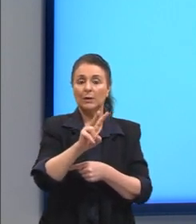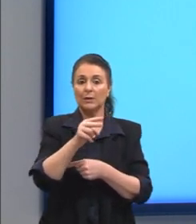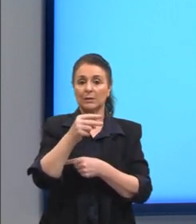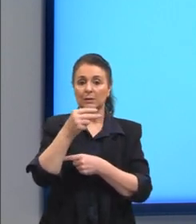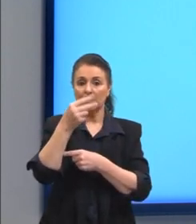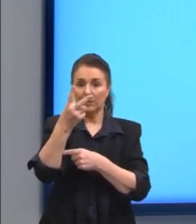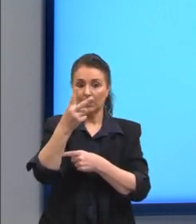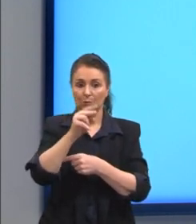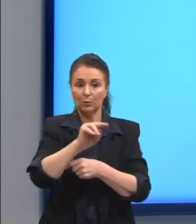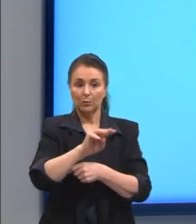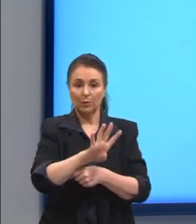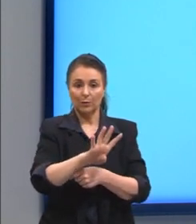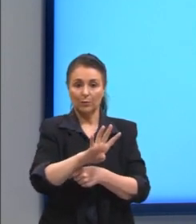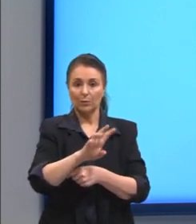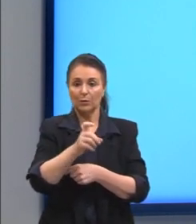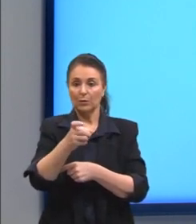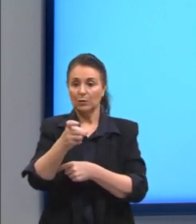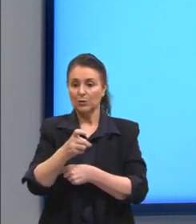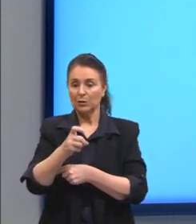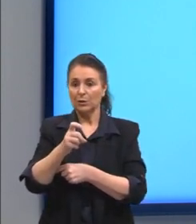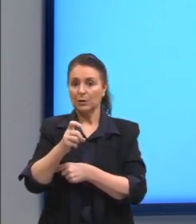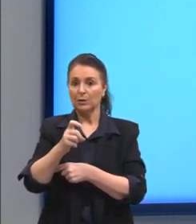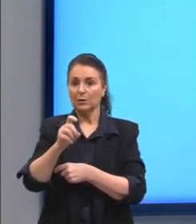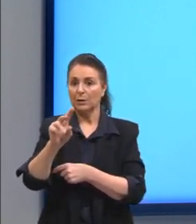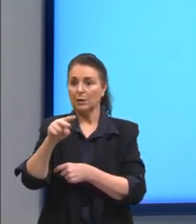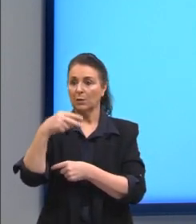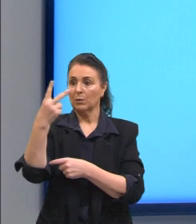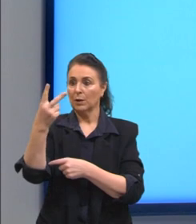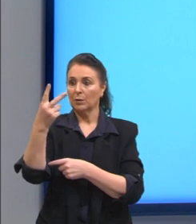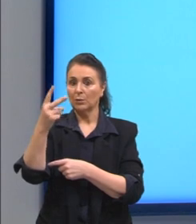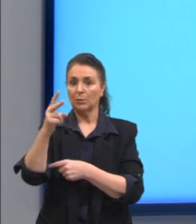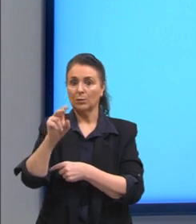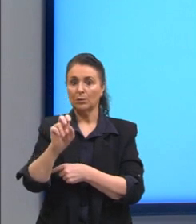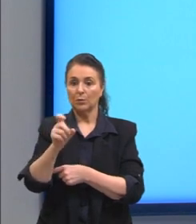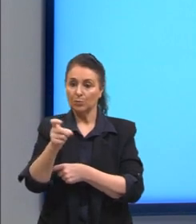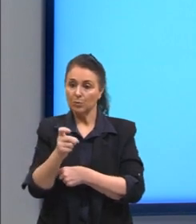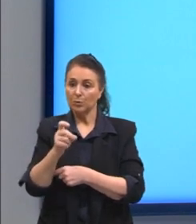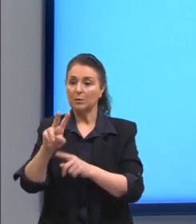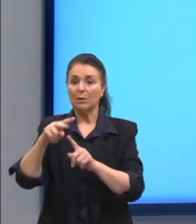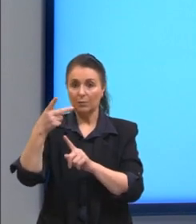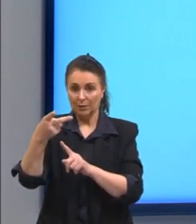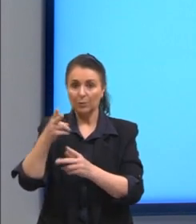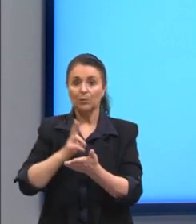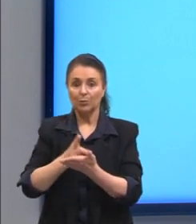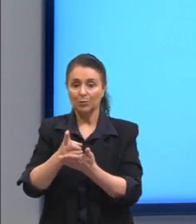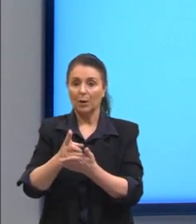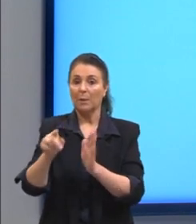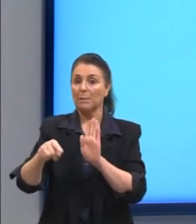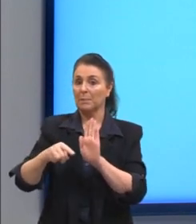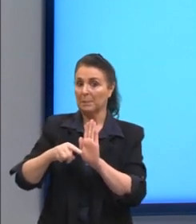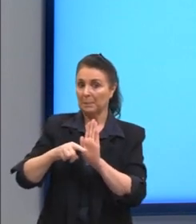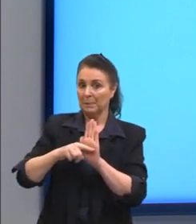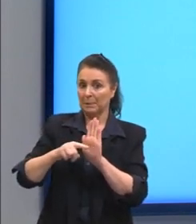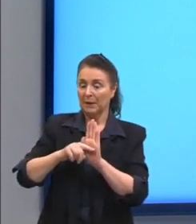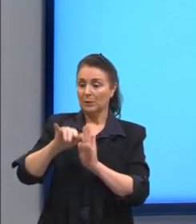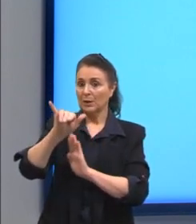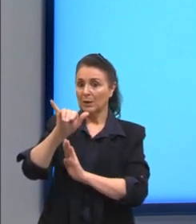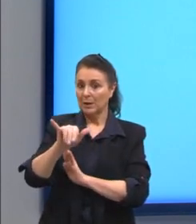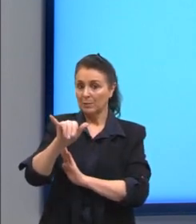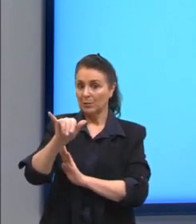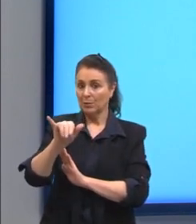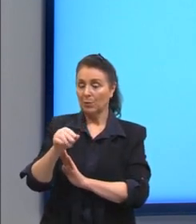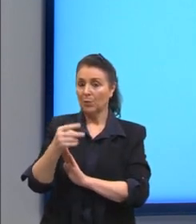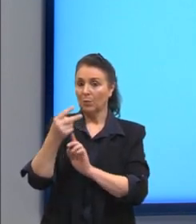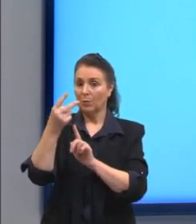é 4 x ao quadrado permanece x ao quadrado menos o y ao